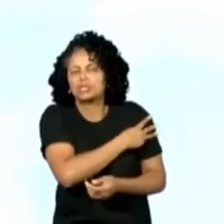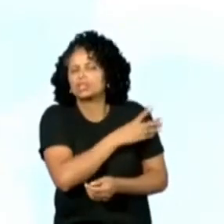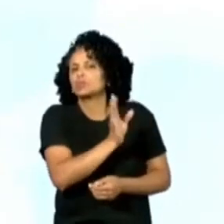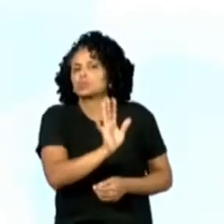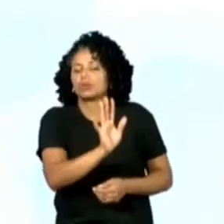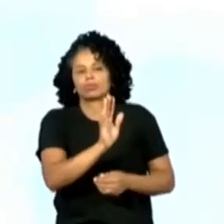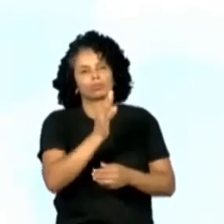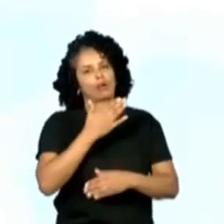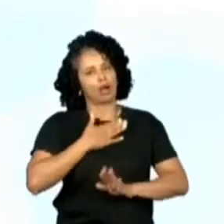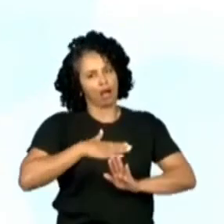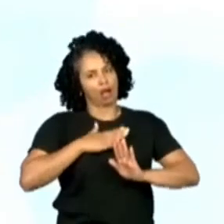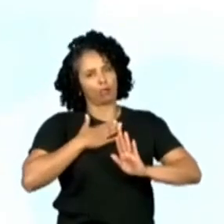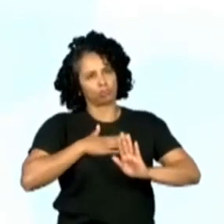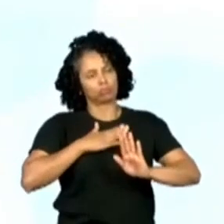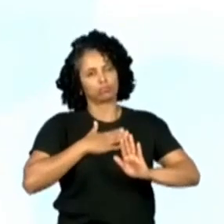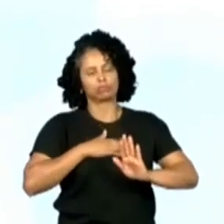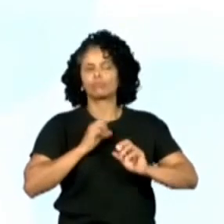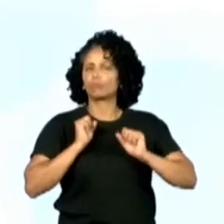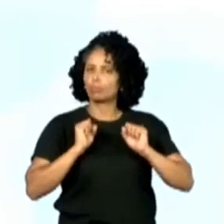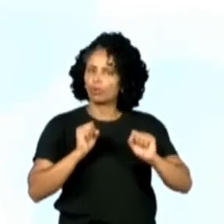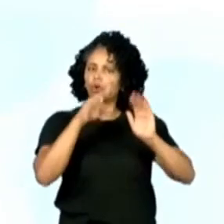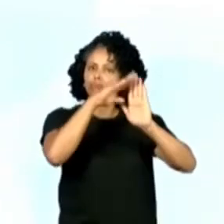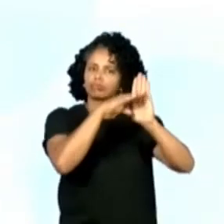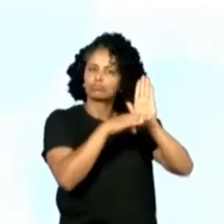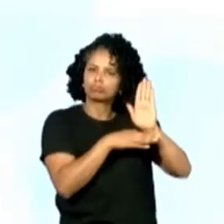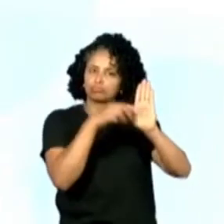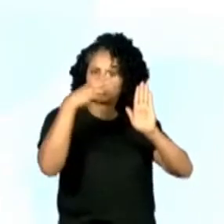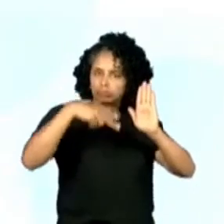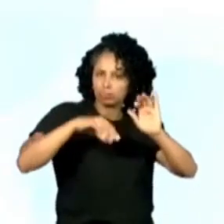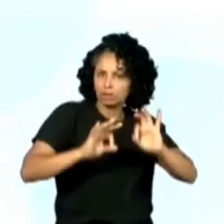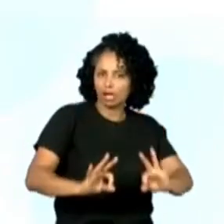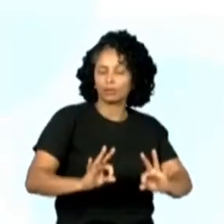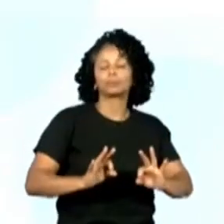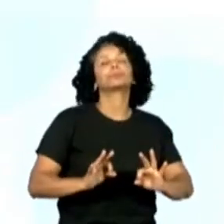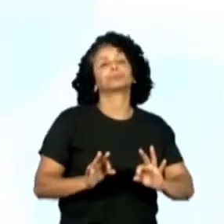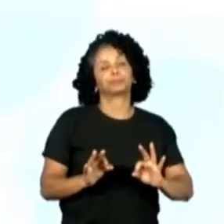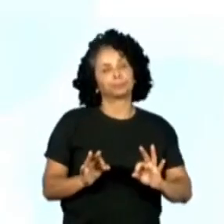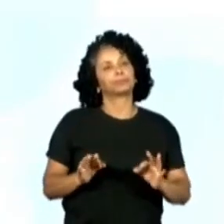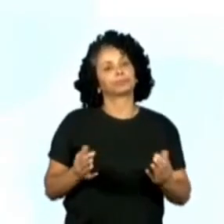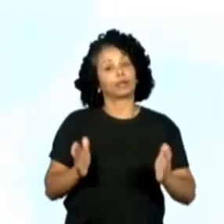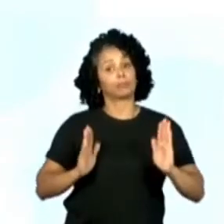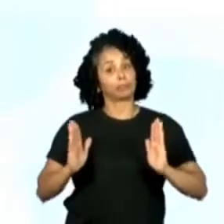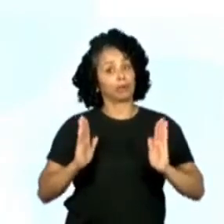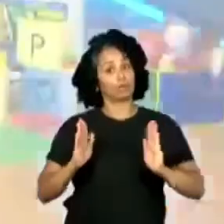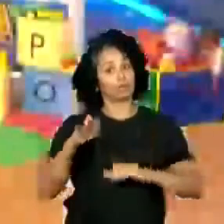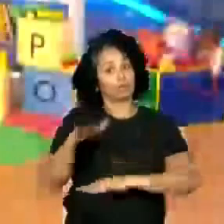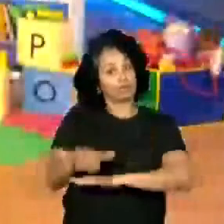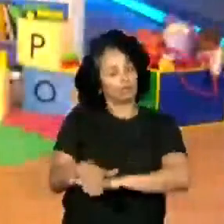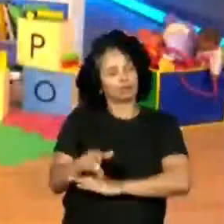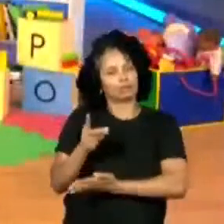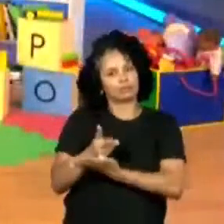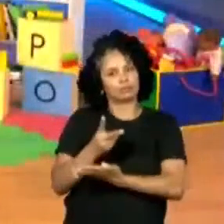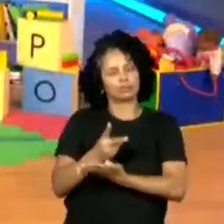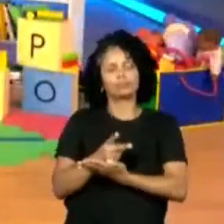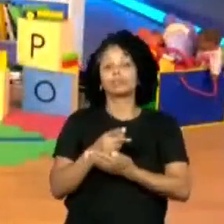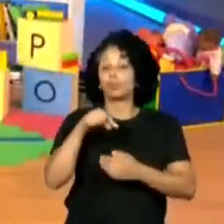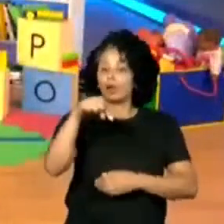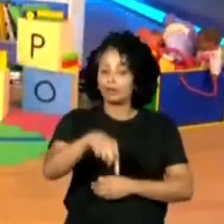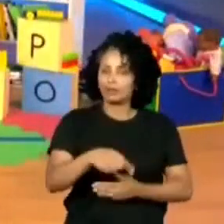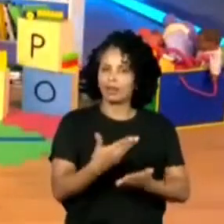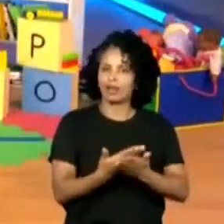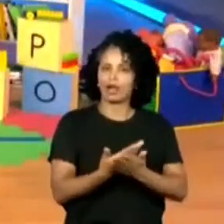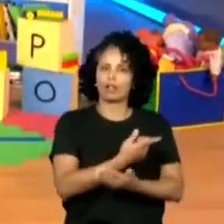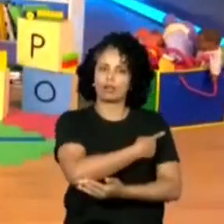segundo. É só acompanhar esse horário aqui. Isso. Sempre no período da tarde, né? Ah, isso mesmo, tá? As aulas aqui dos anos iniciais vão ser